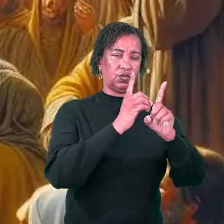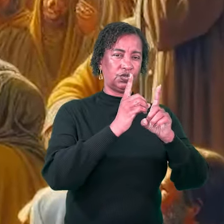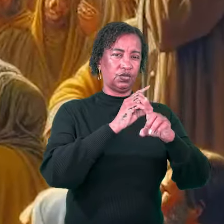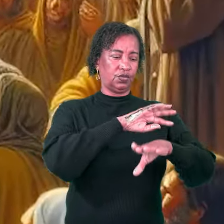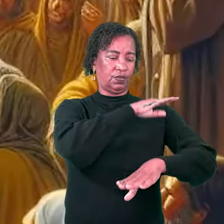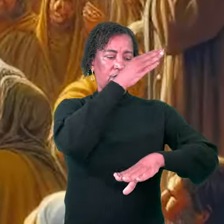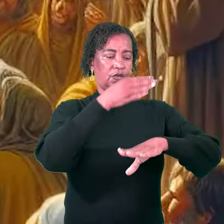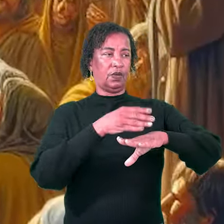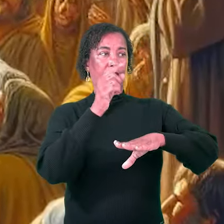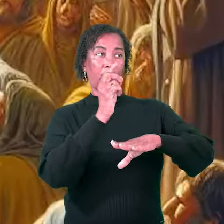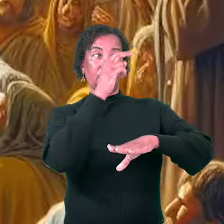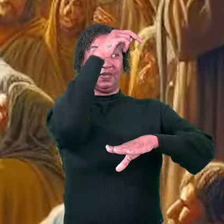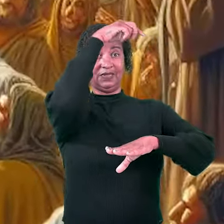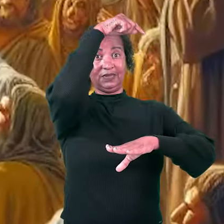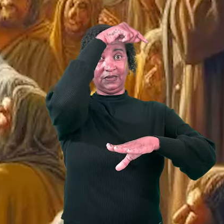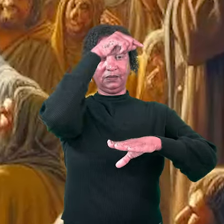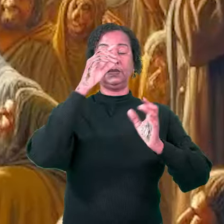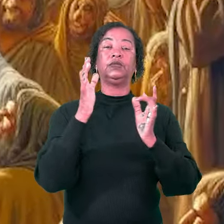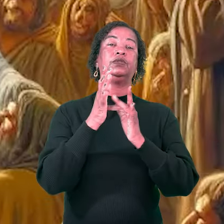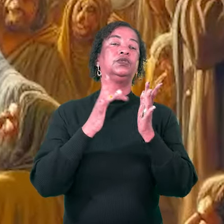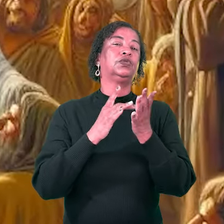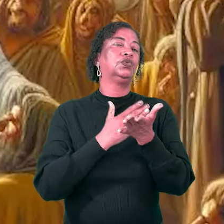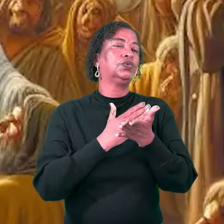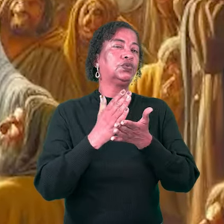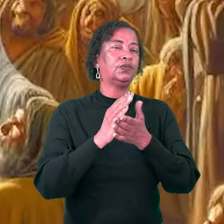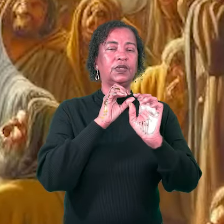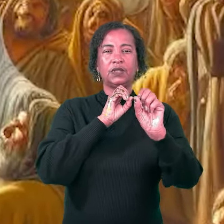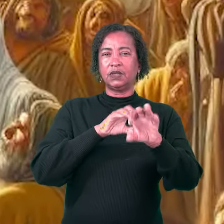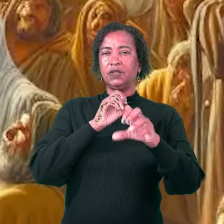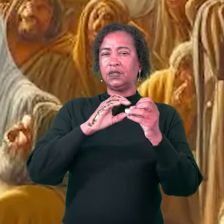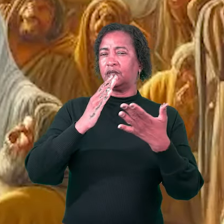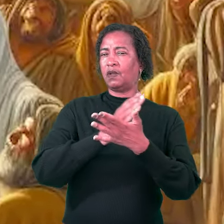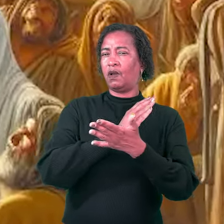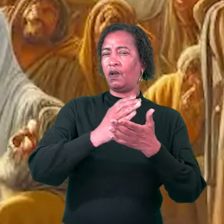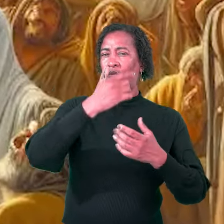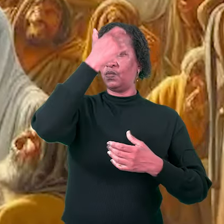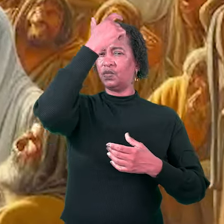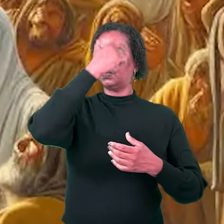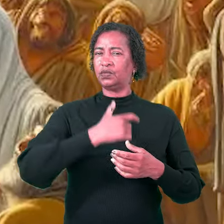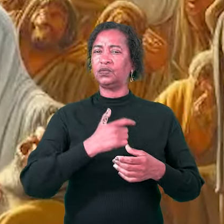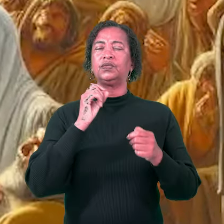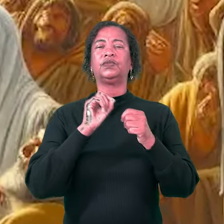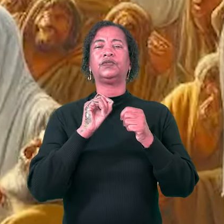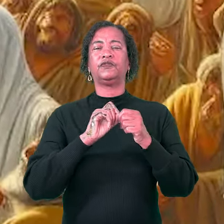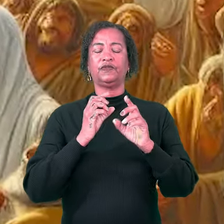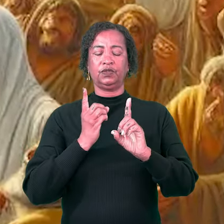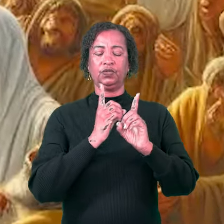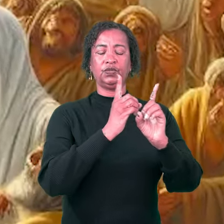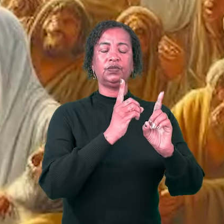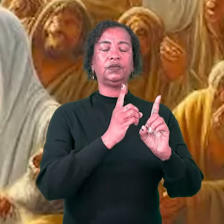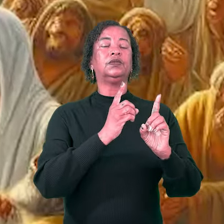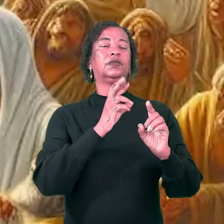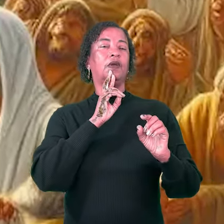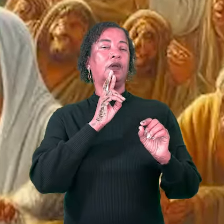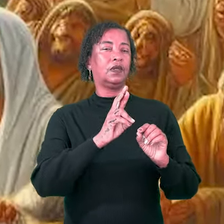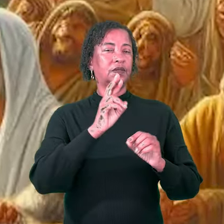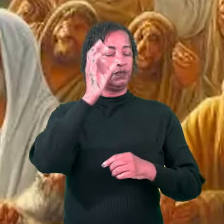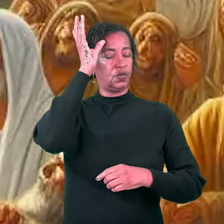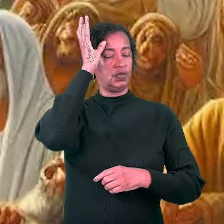topo da montanha, Jesus começa a ensiná-los algumas atitudes que fariam deles respostas e soluções de Jesus.